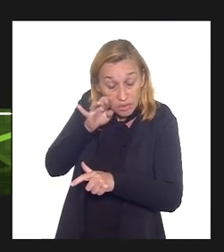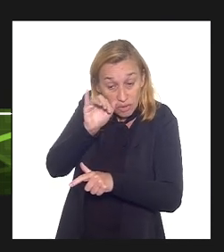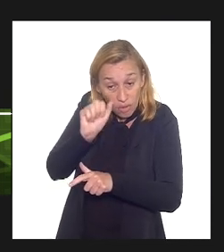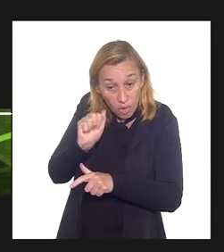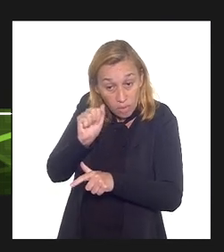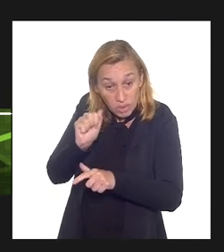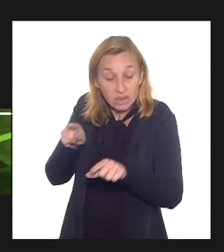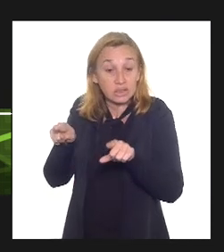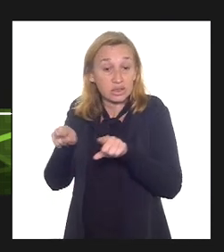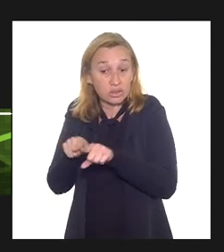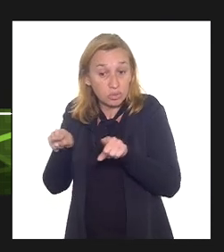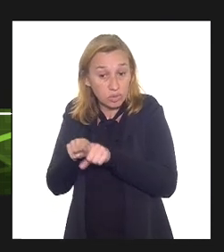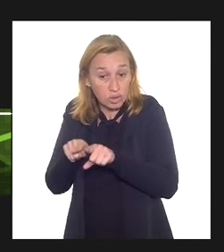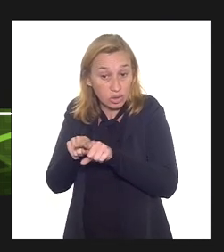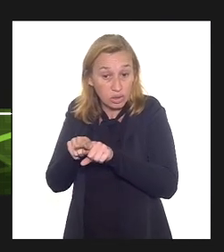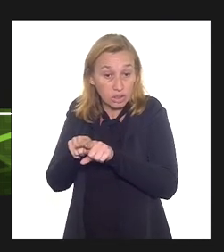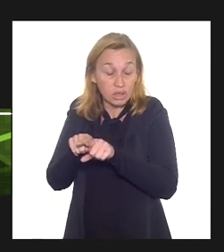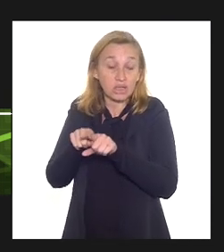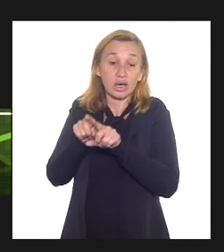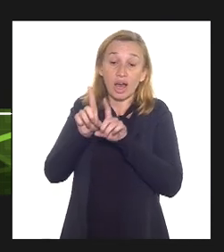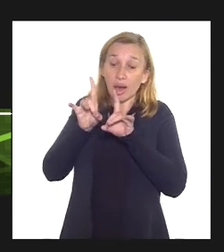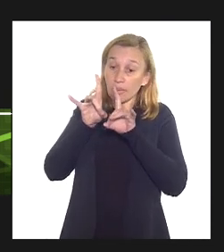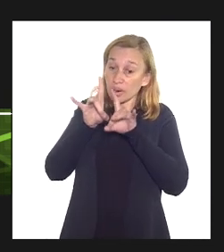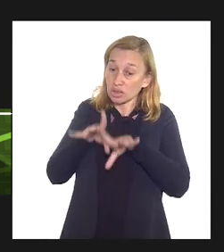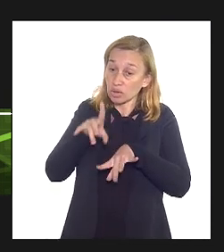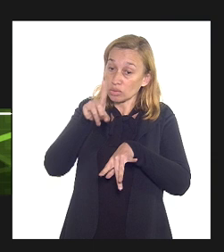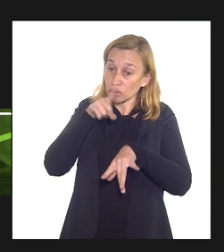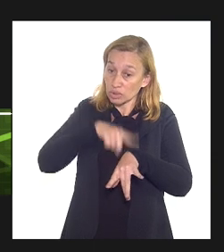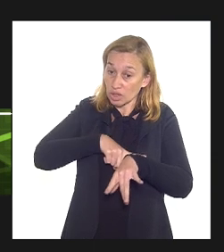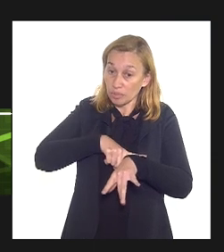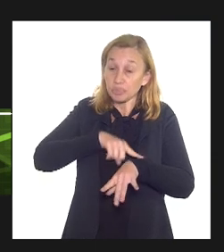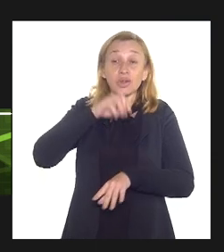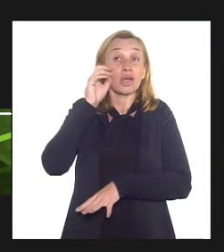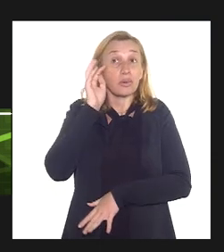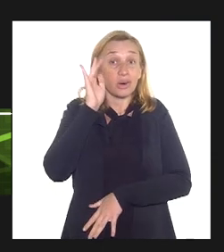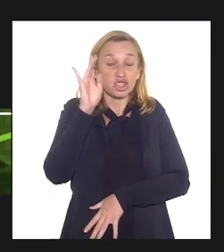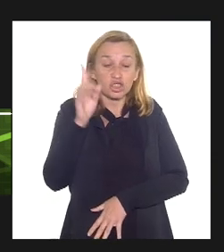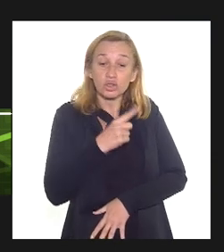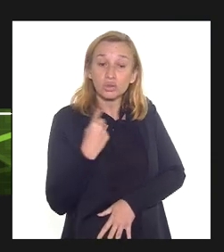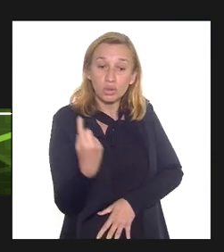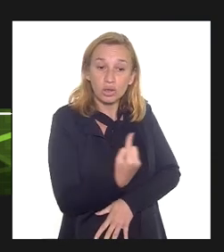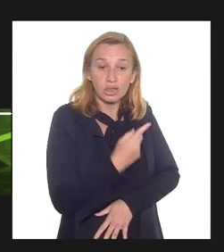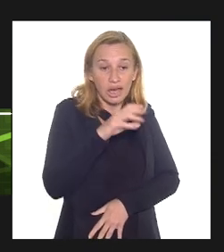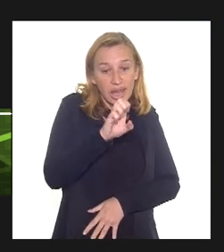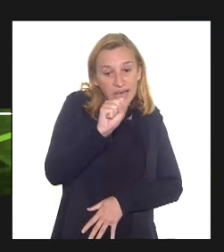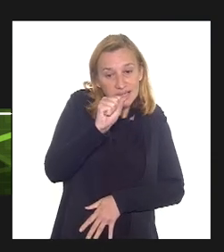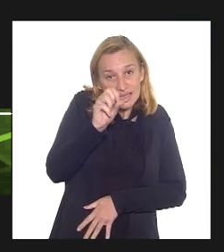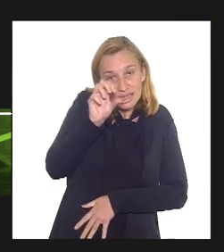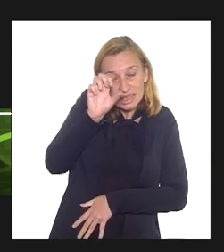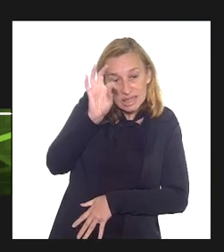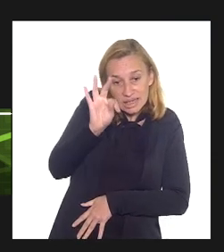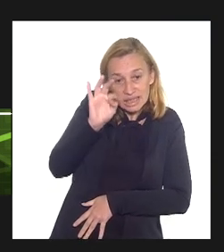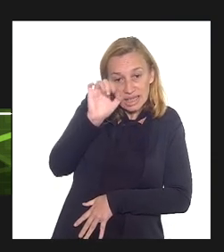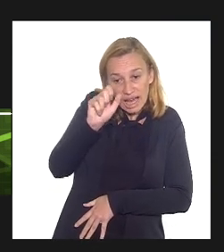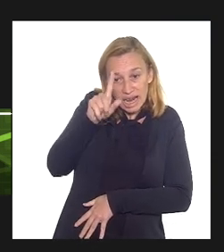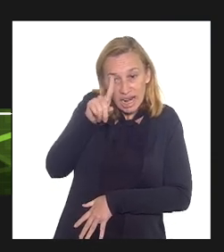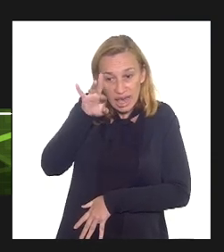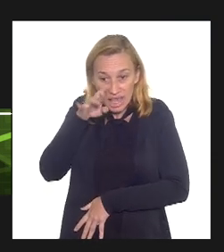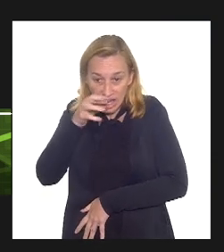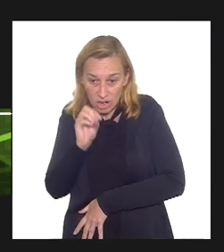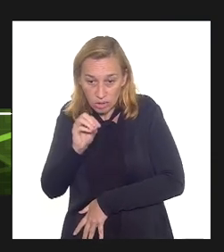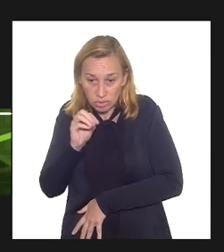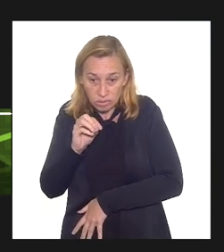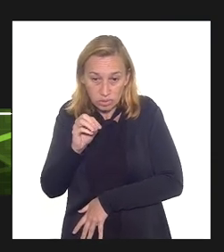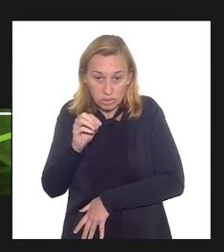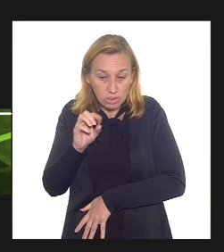fizeram as provisões de abandono imaginemos que os nossos estadeiros não tenham condição de desmonte